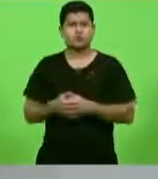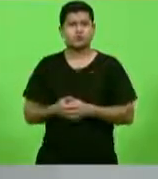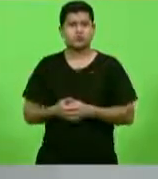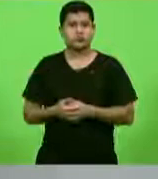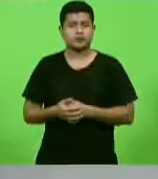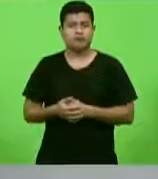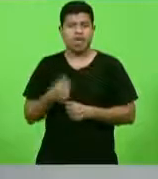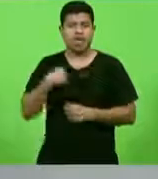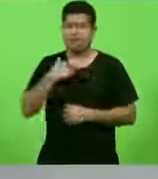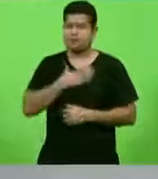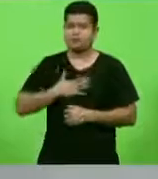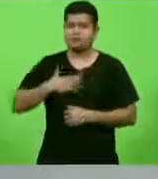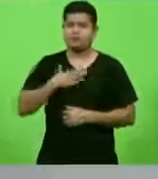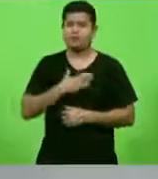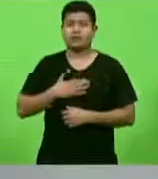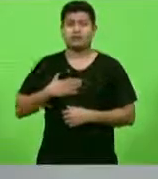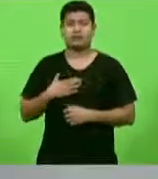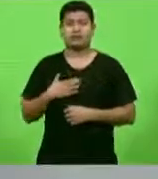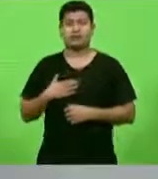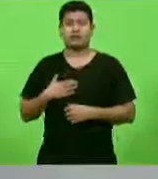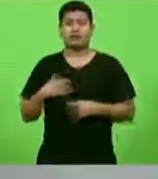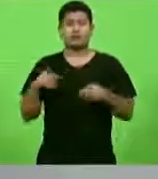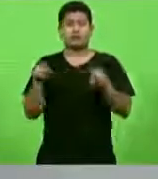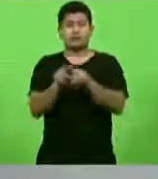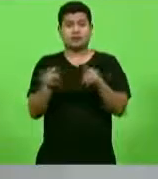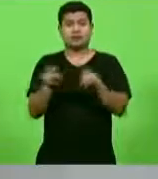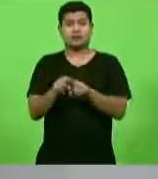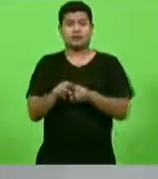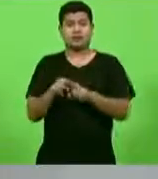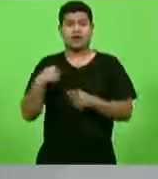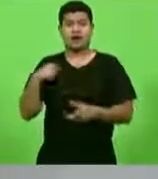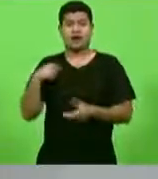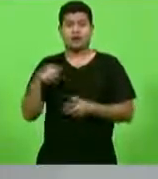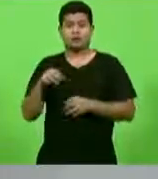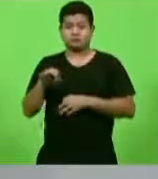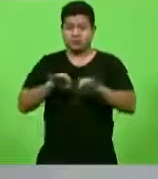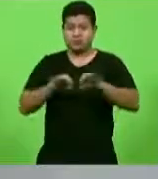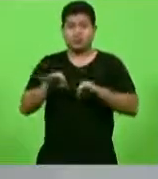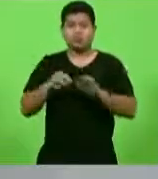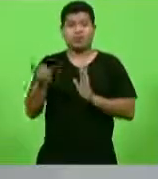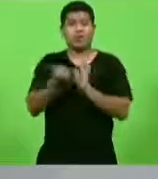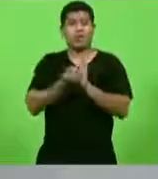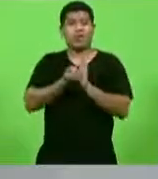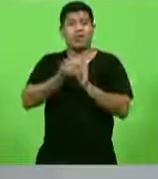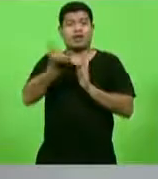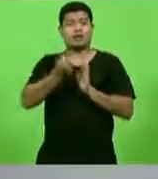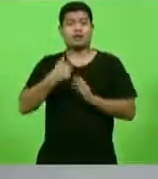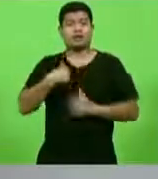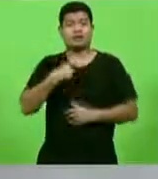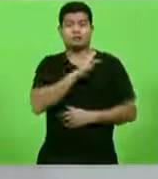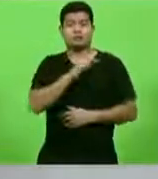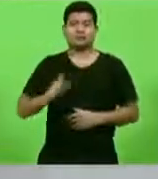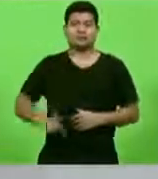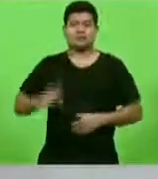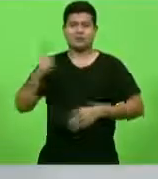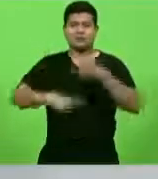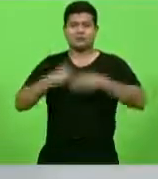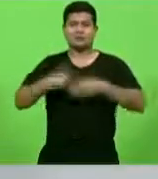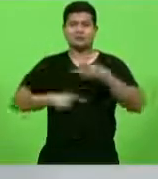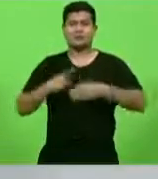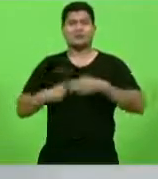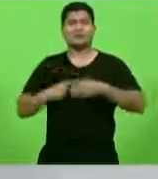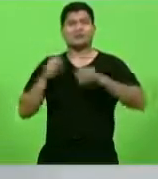prazer de poder também deixar os registros como presidenta da Comissão de Educação, Cultura e